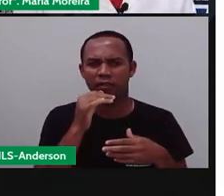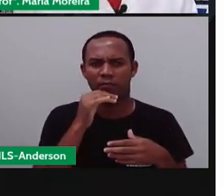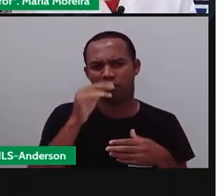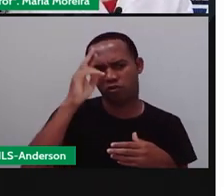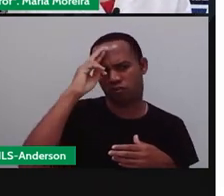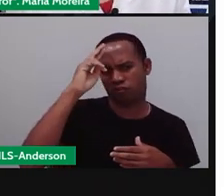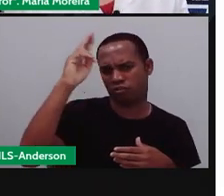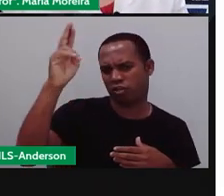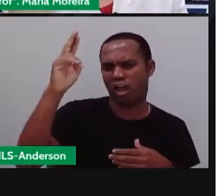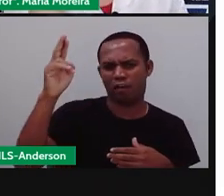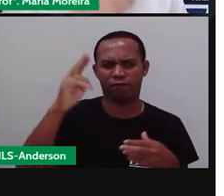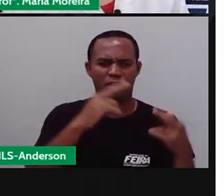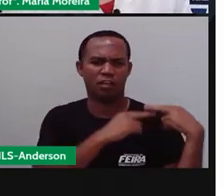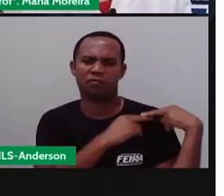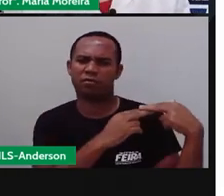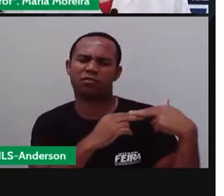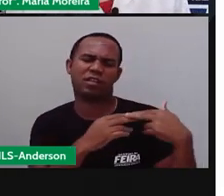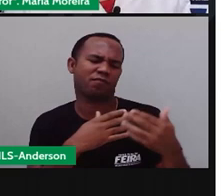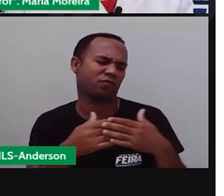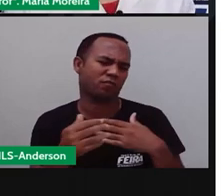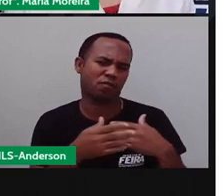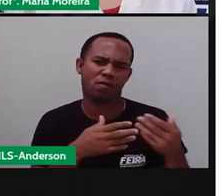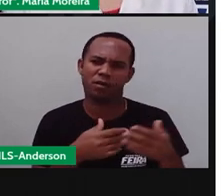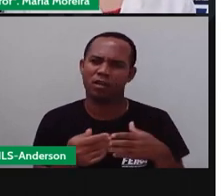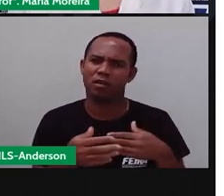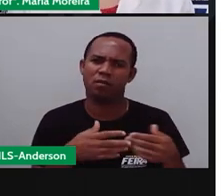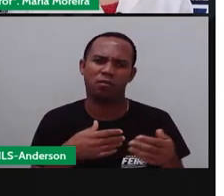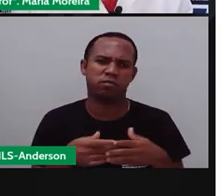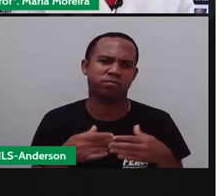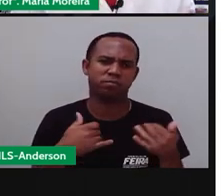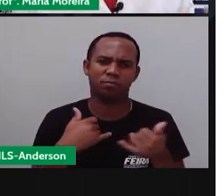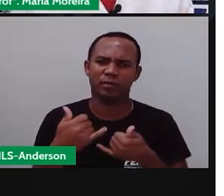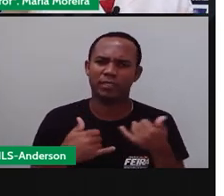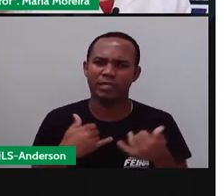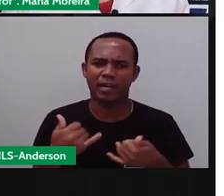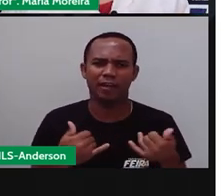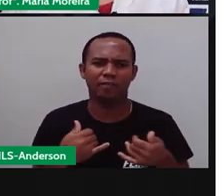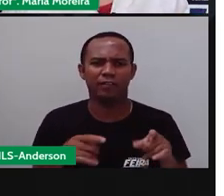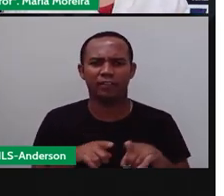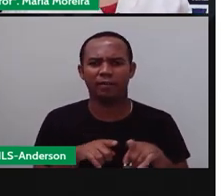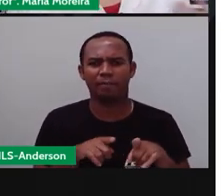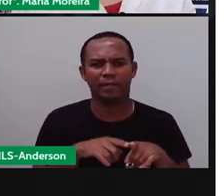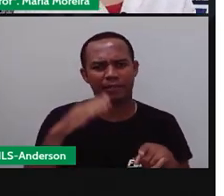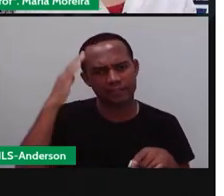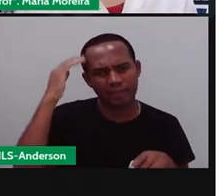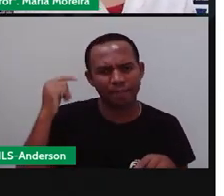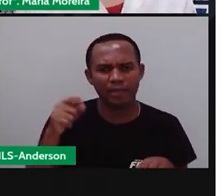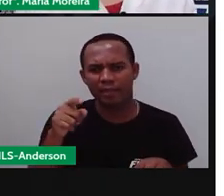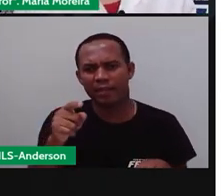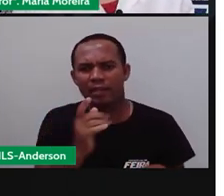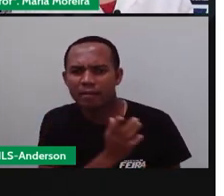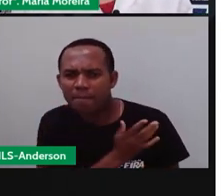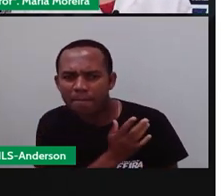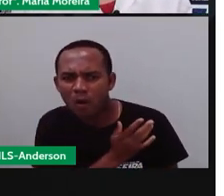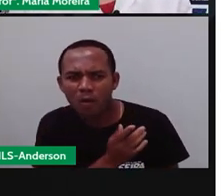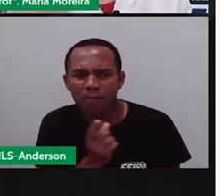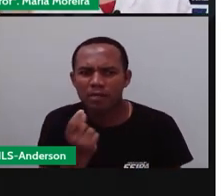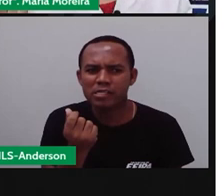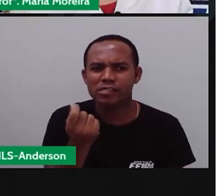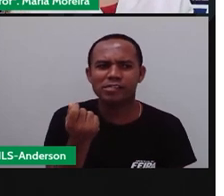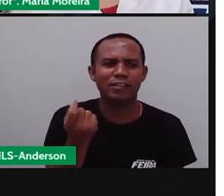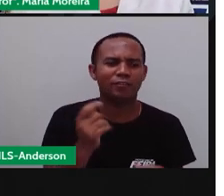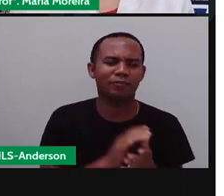ideia que se tinha lá no Egito de se usar as máscaras para se camuflar e para as pessoas não saberem quem era rico e quem era pobre,